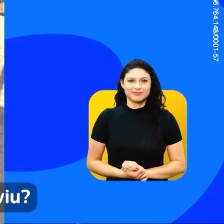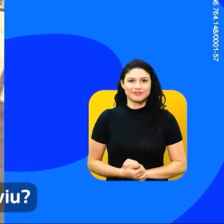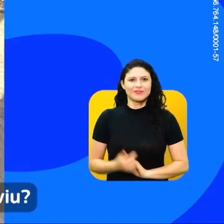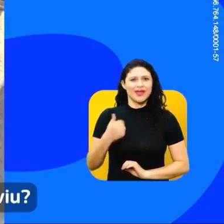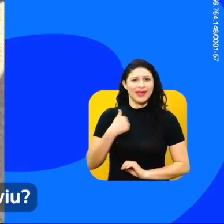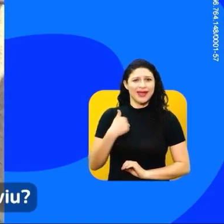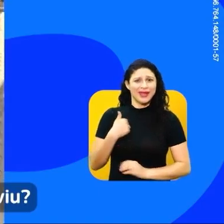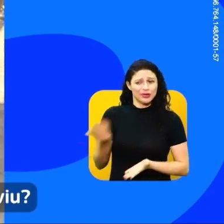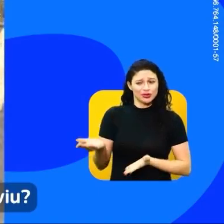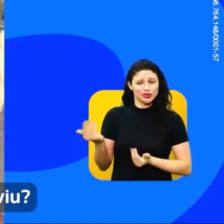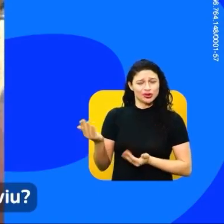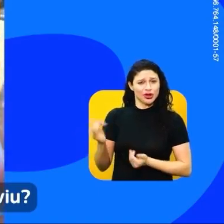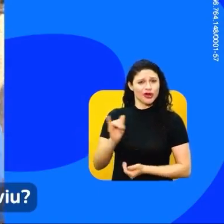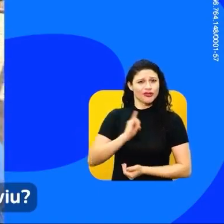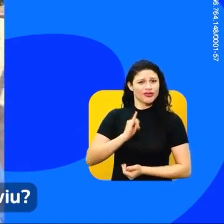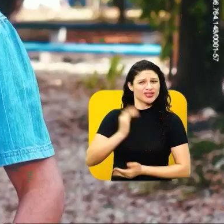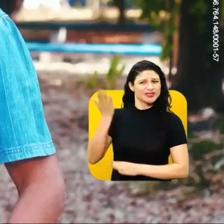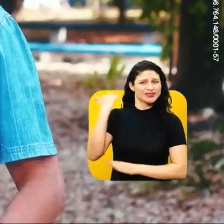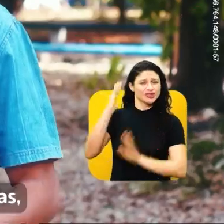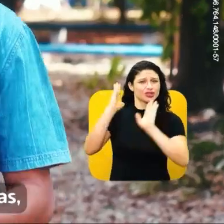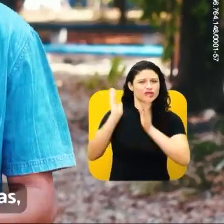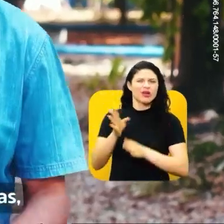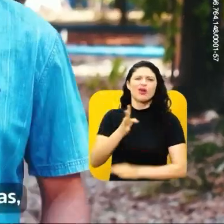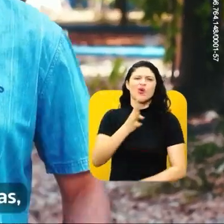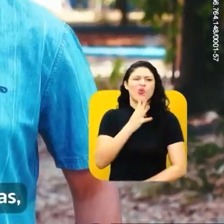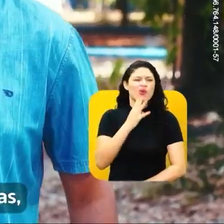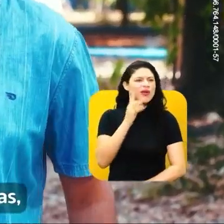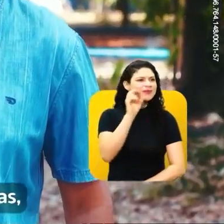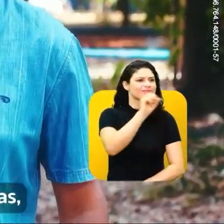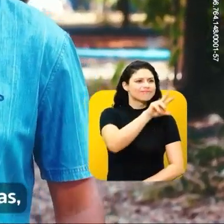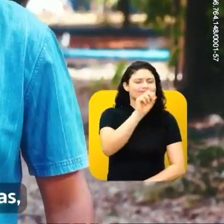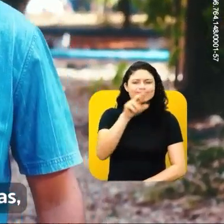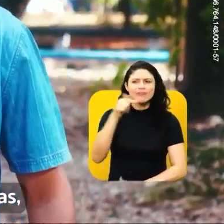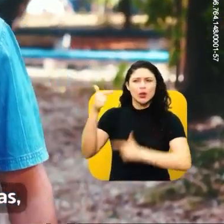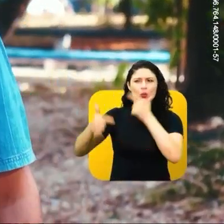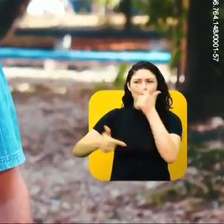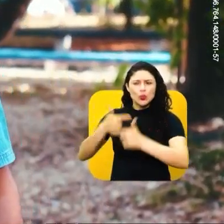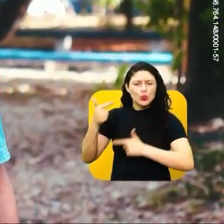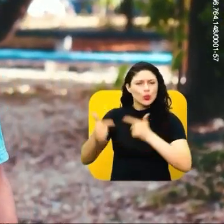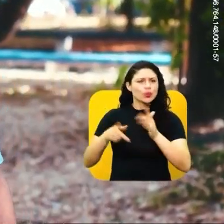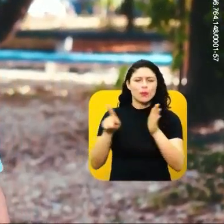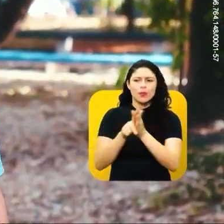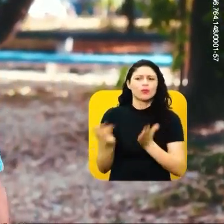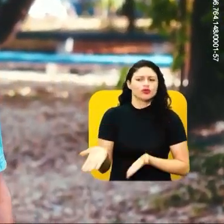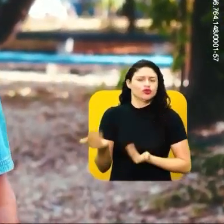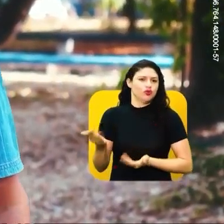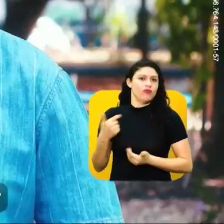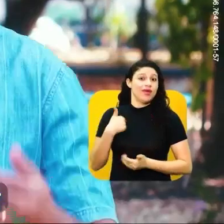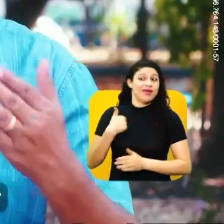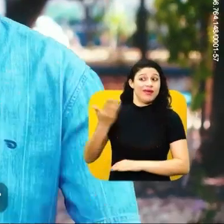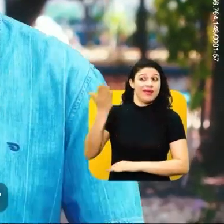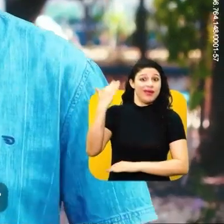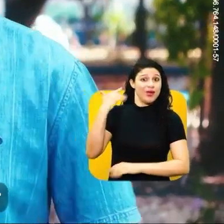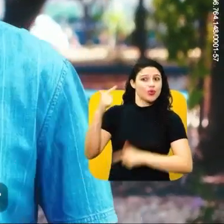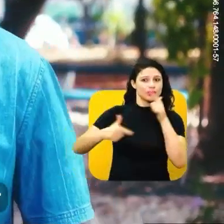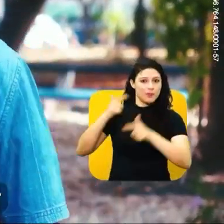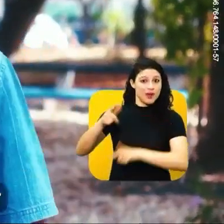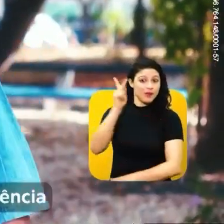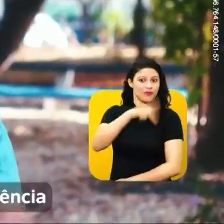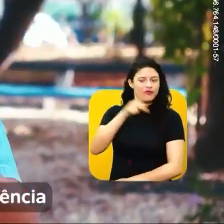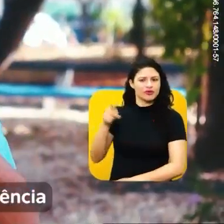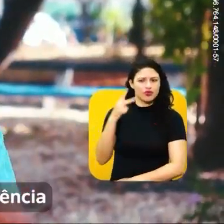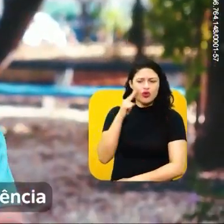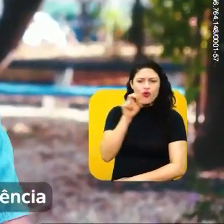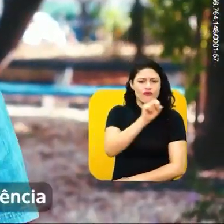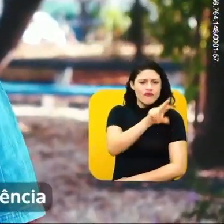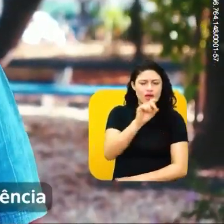Eu também já fui jovem Imperatriz, viu? Eu conheço bem a realidade, as lutas, os anseios de todos os jovens. Foi meu trabalho como professor